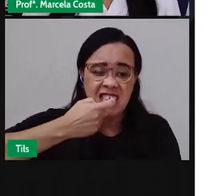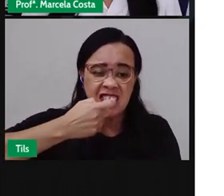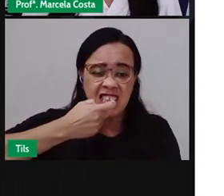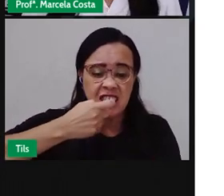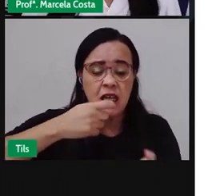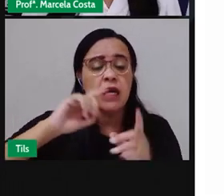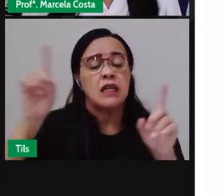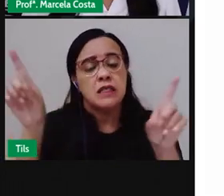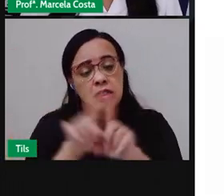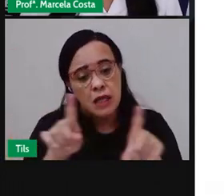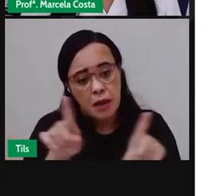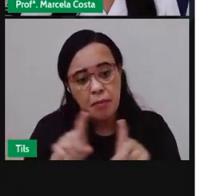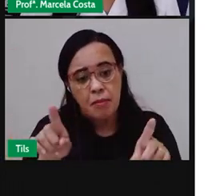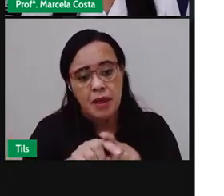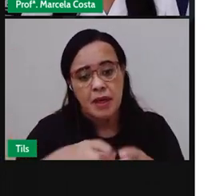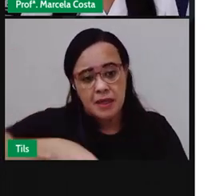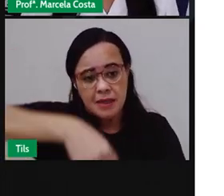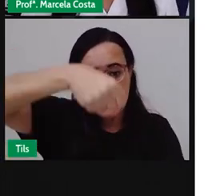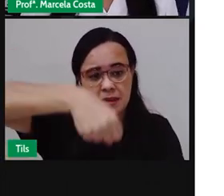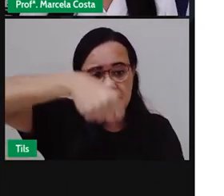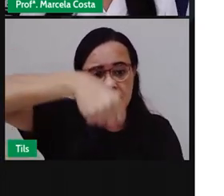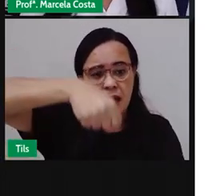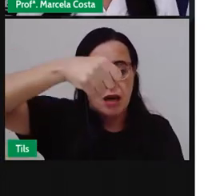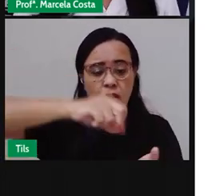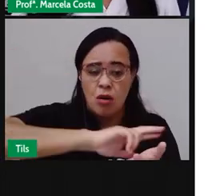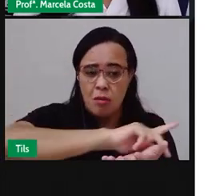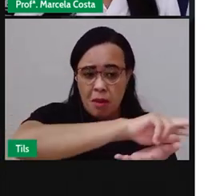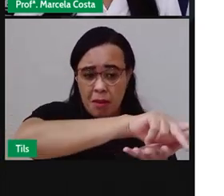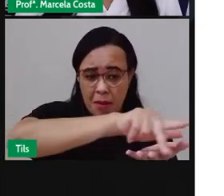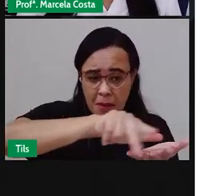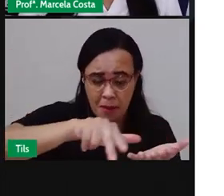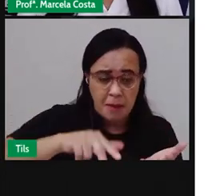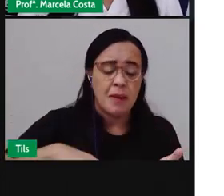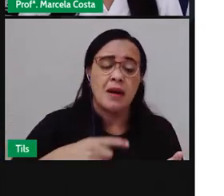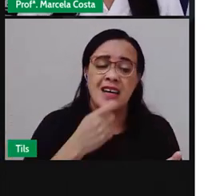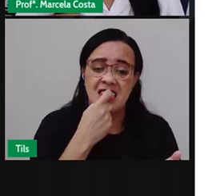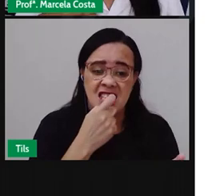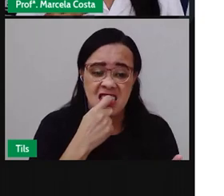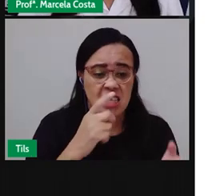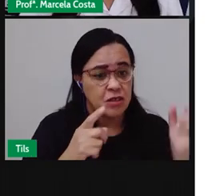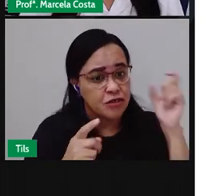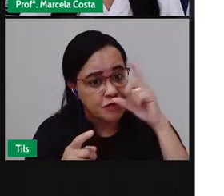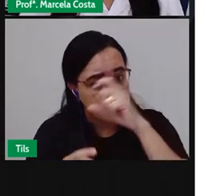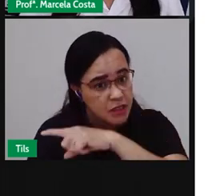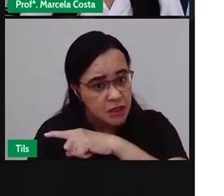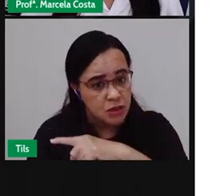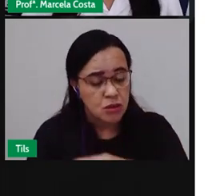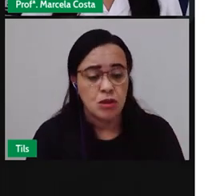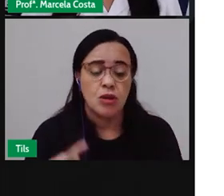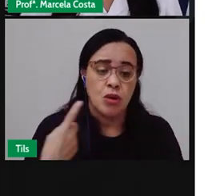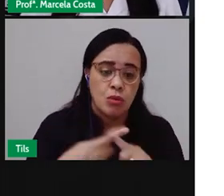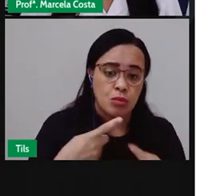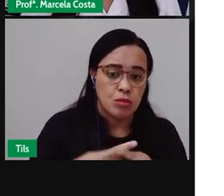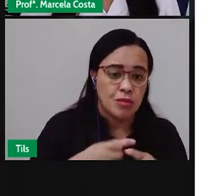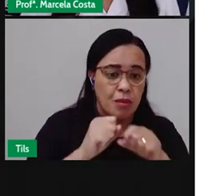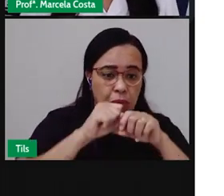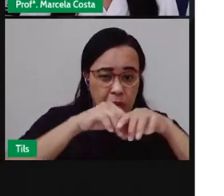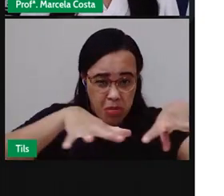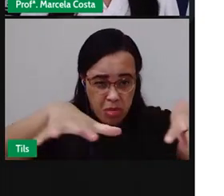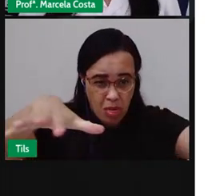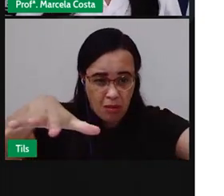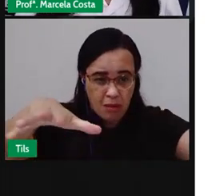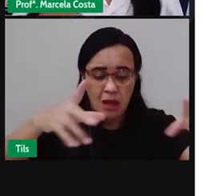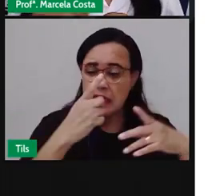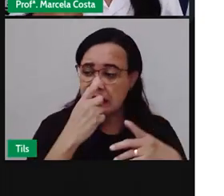embalagens, né, como sacolas plásticas, elas, quando tem muitos delas espalhadas pela rua,